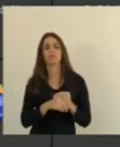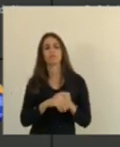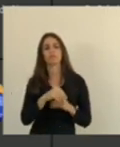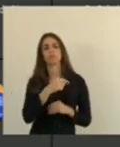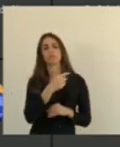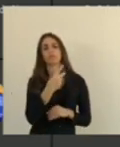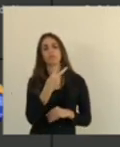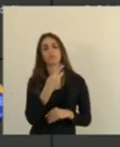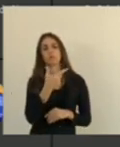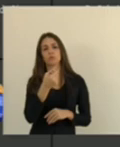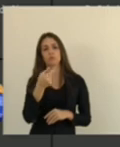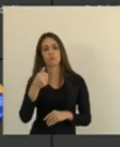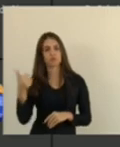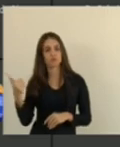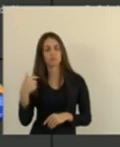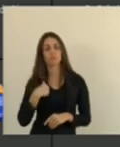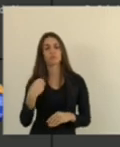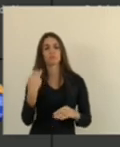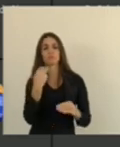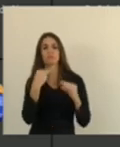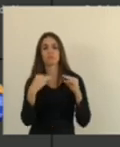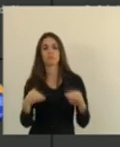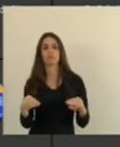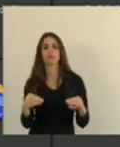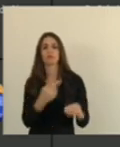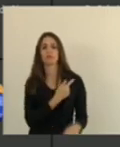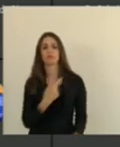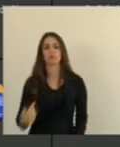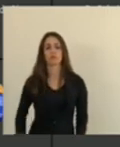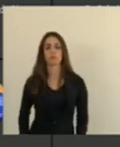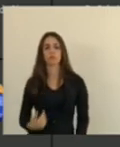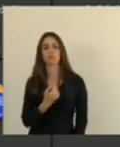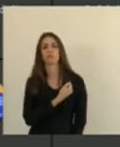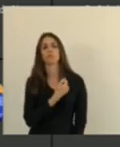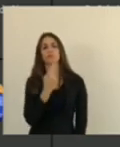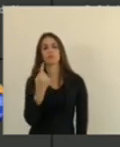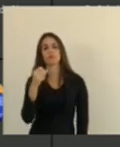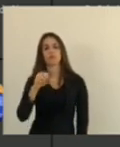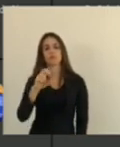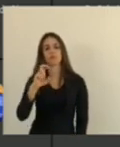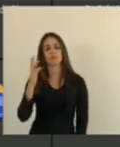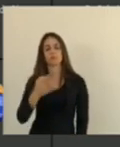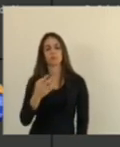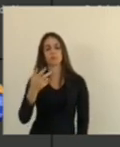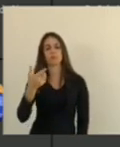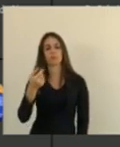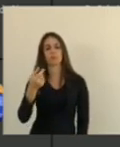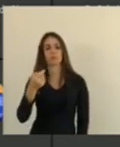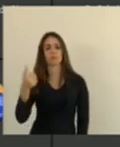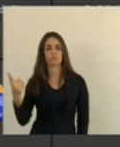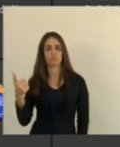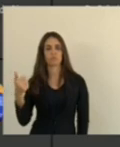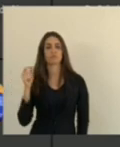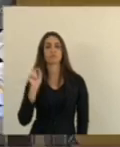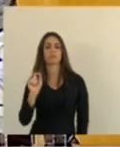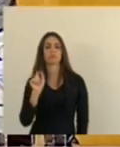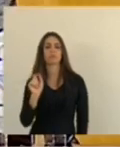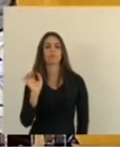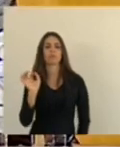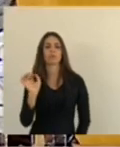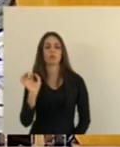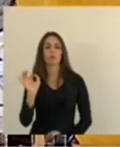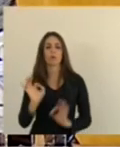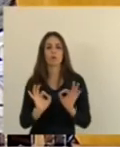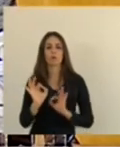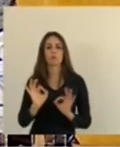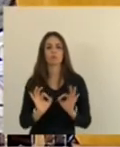oriundo da mensagem governamental número 195 bar 2021 que reorganiza